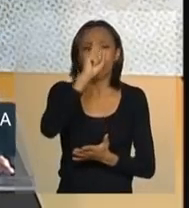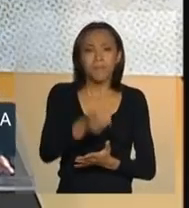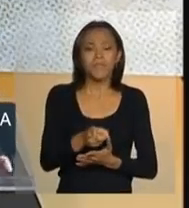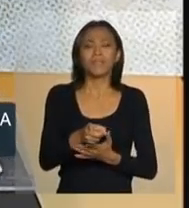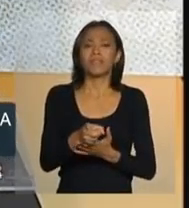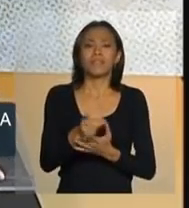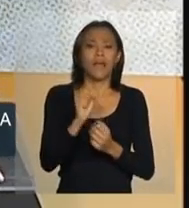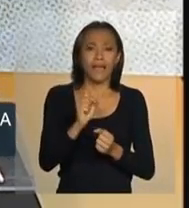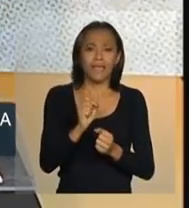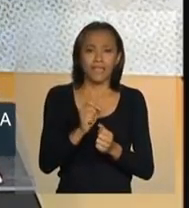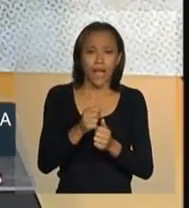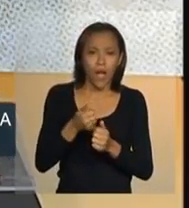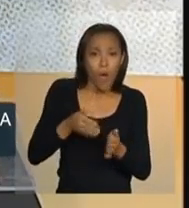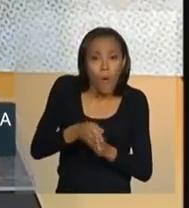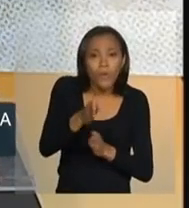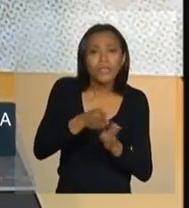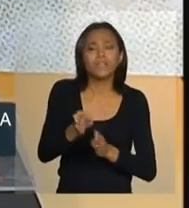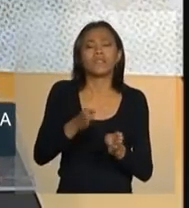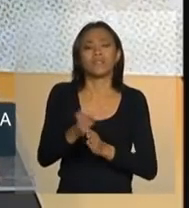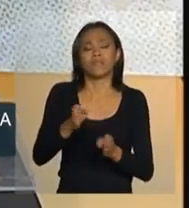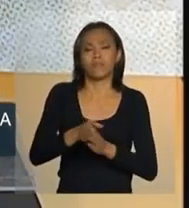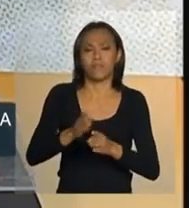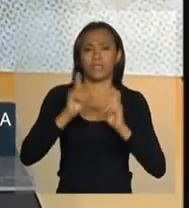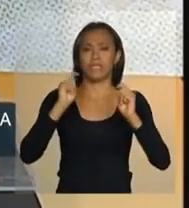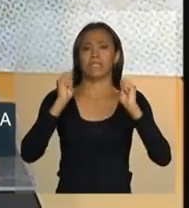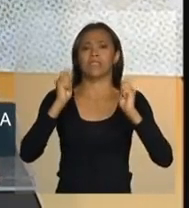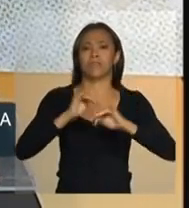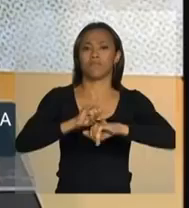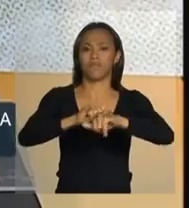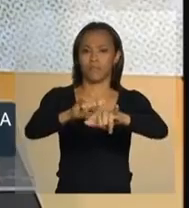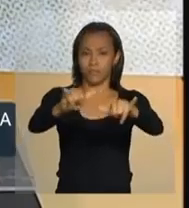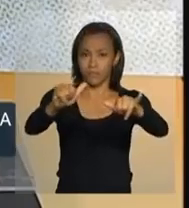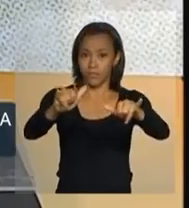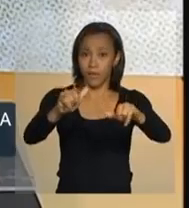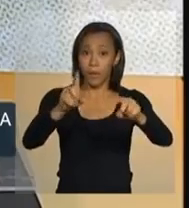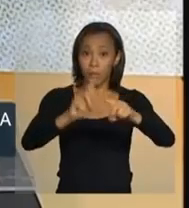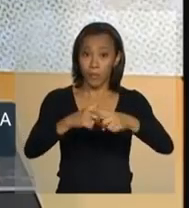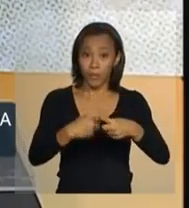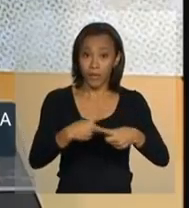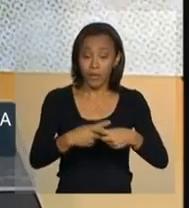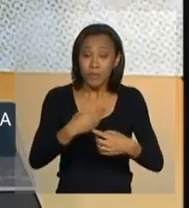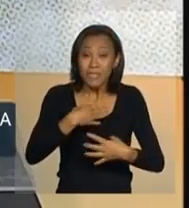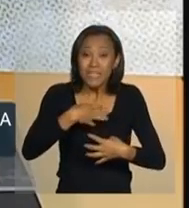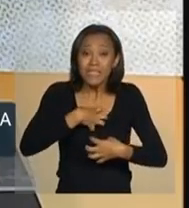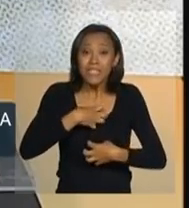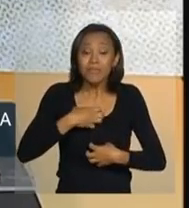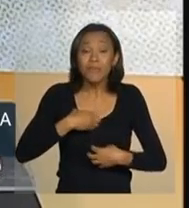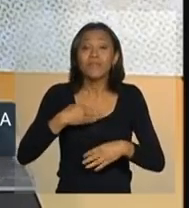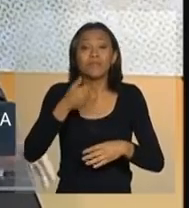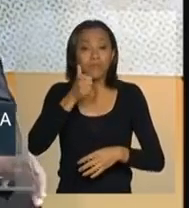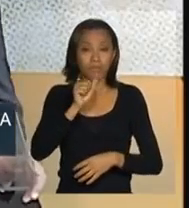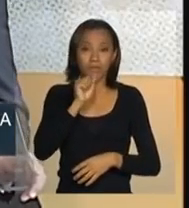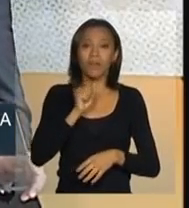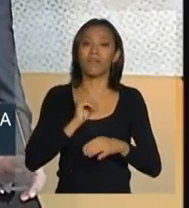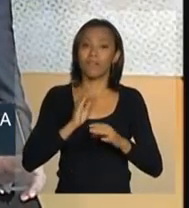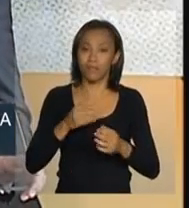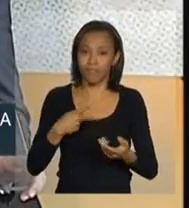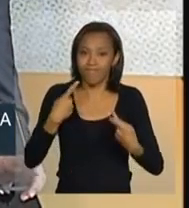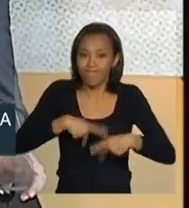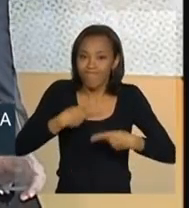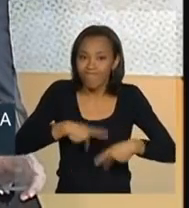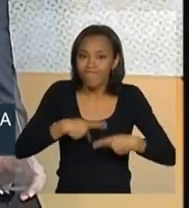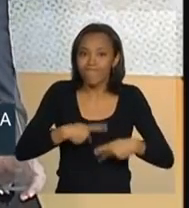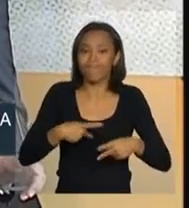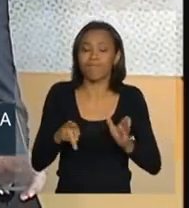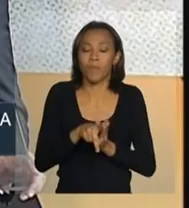campanha, até porque o sentimento materno, ele sem dúvida